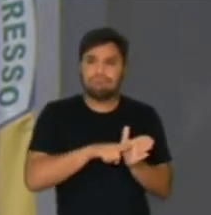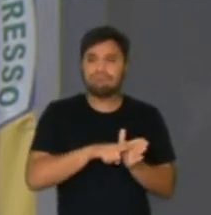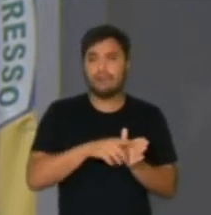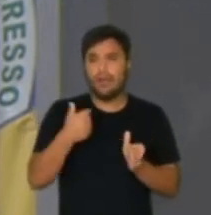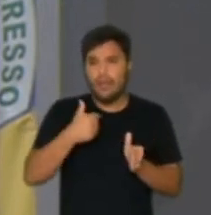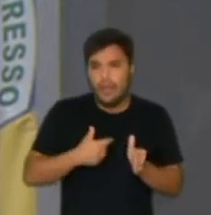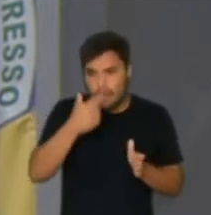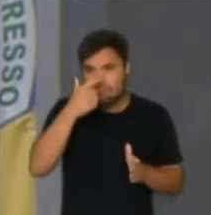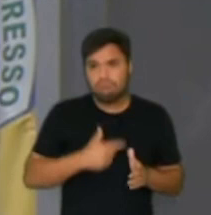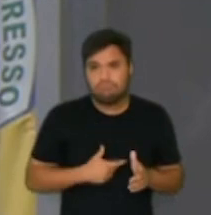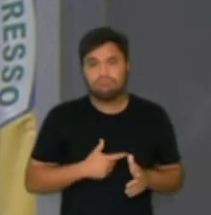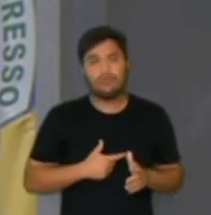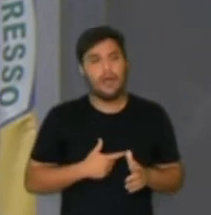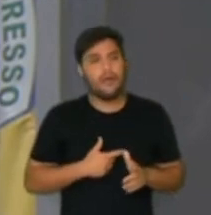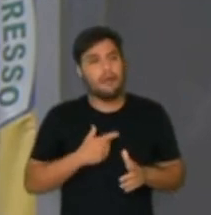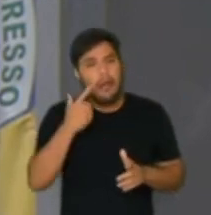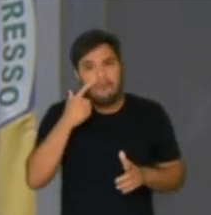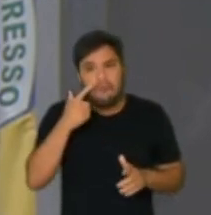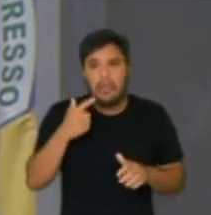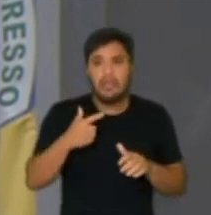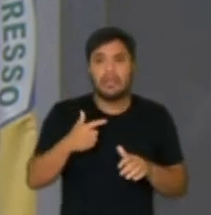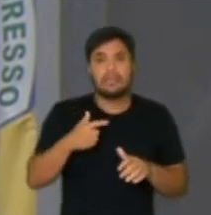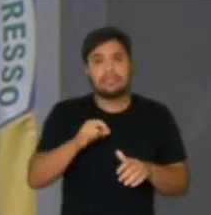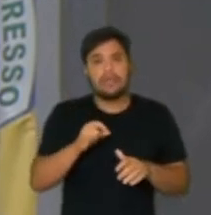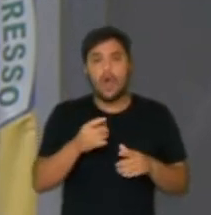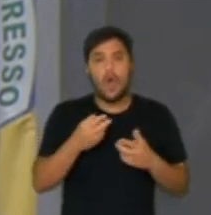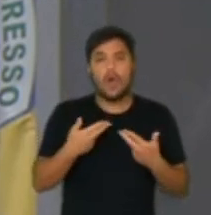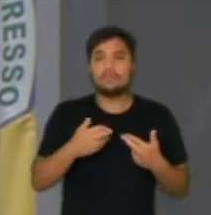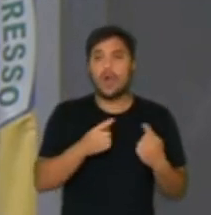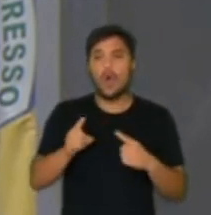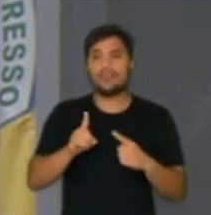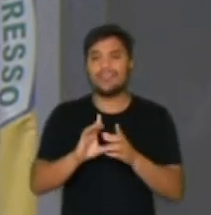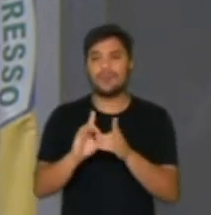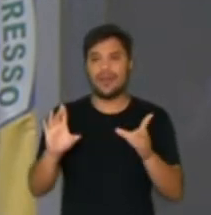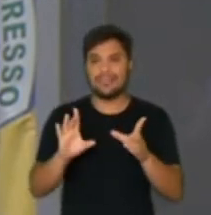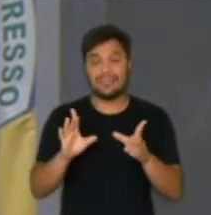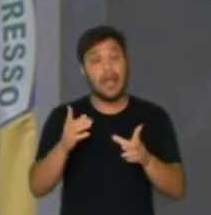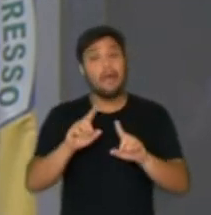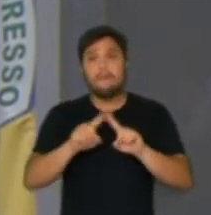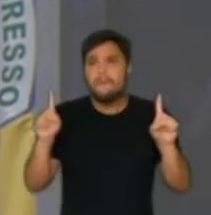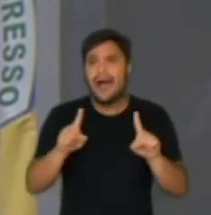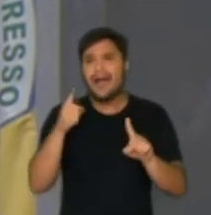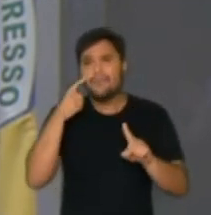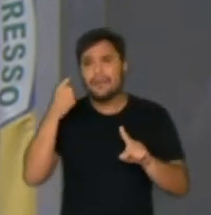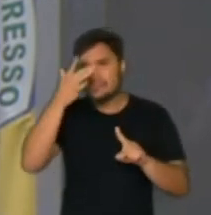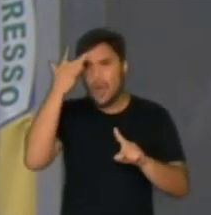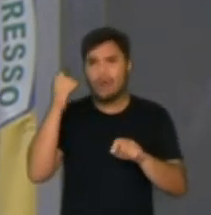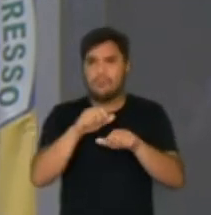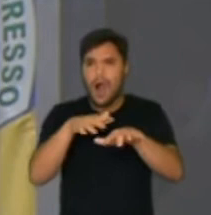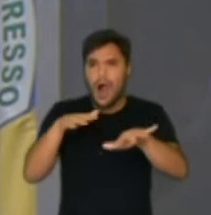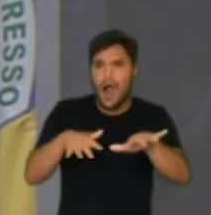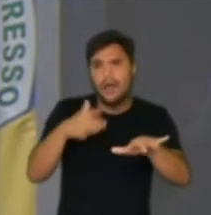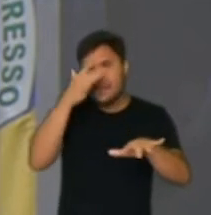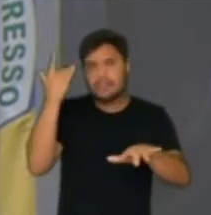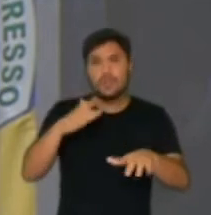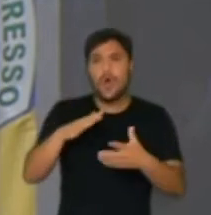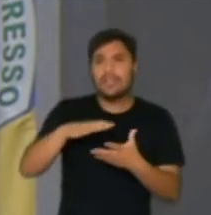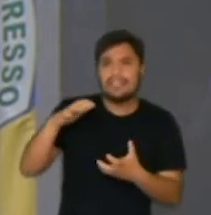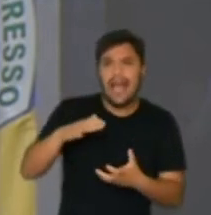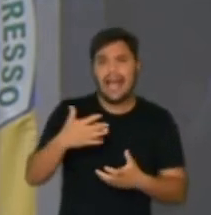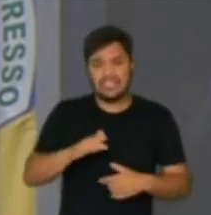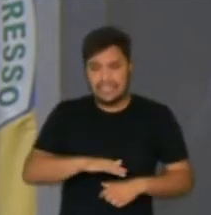atos antidemocráticos, em que nós vimos nas ruas pessoas de todas as idades, senhoras, senhores,